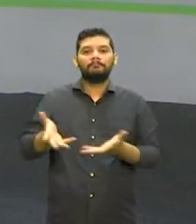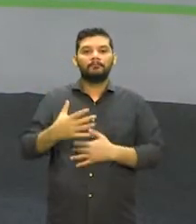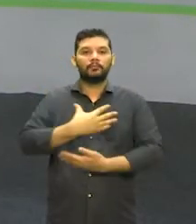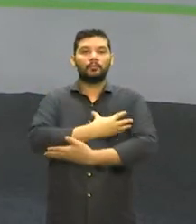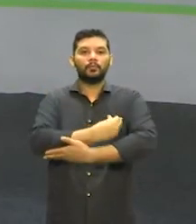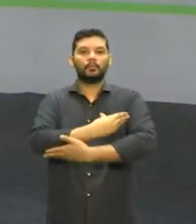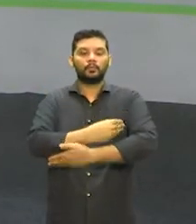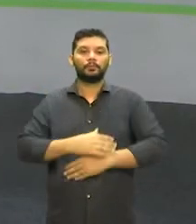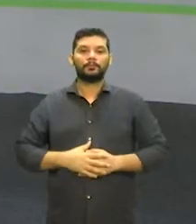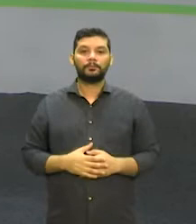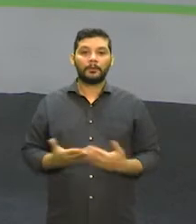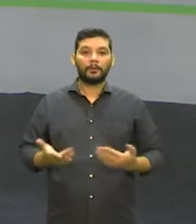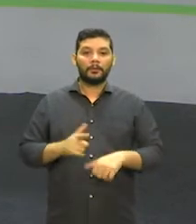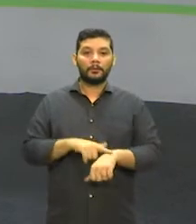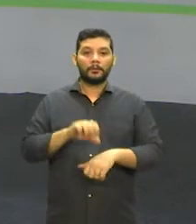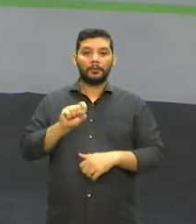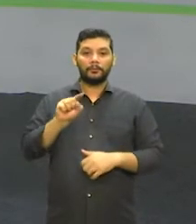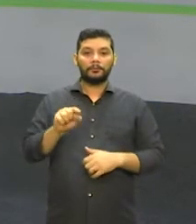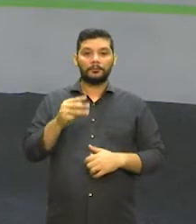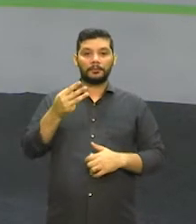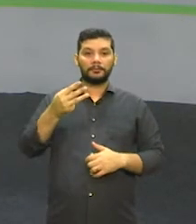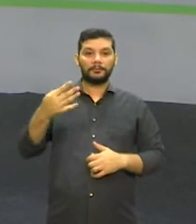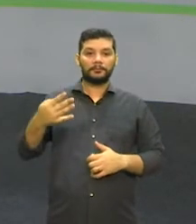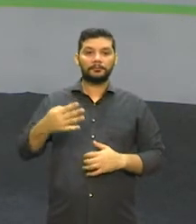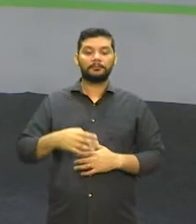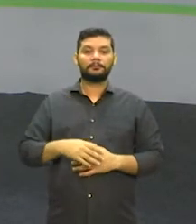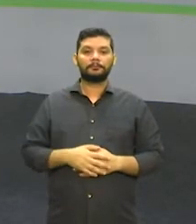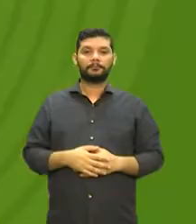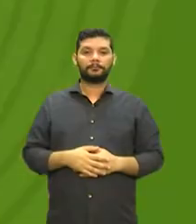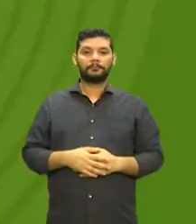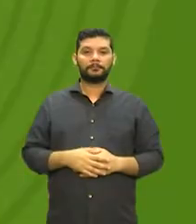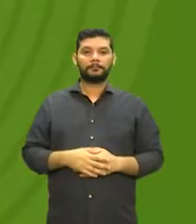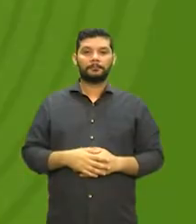8 horas 43 minutos. Nós voltamos em instantes.